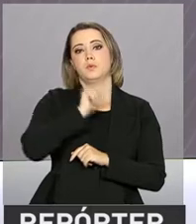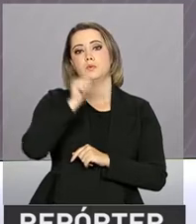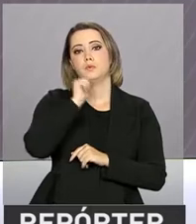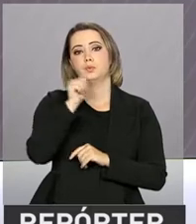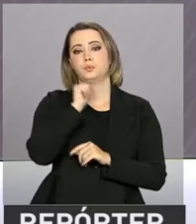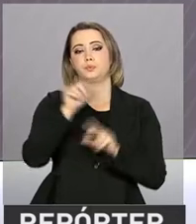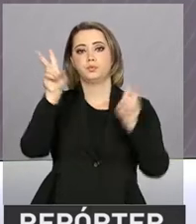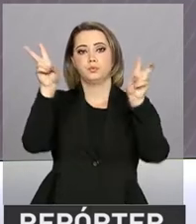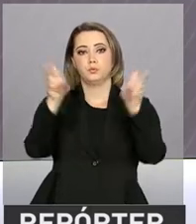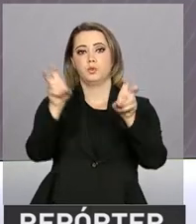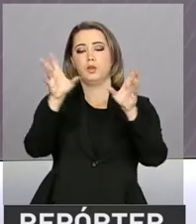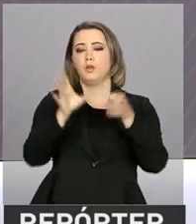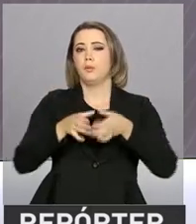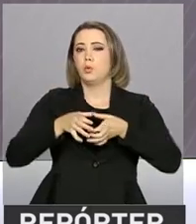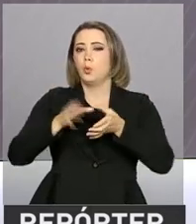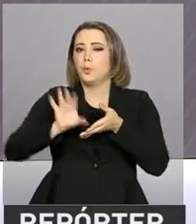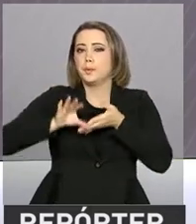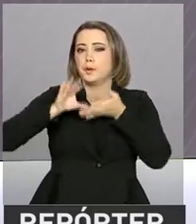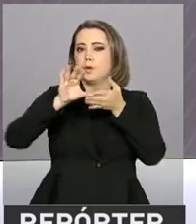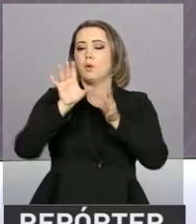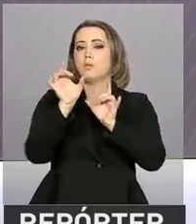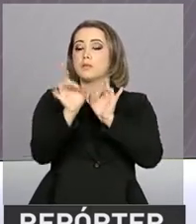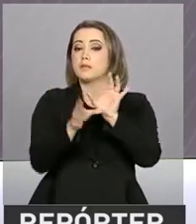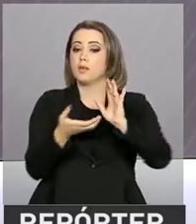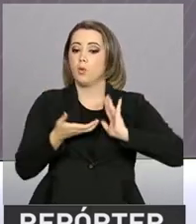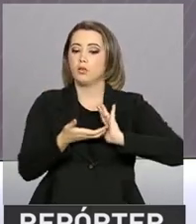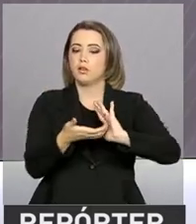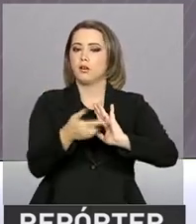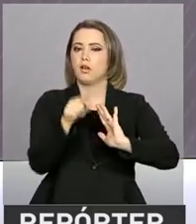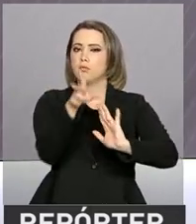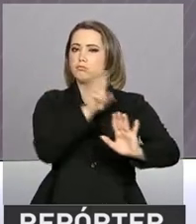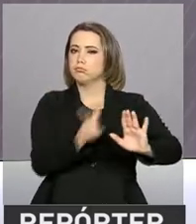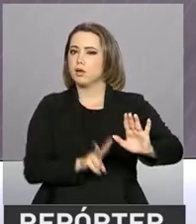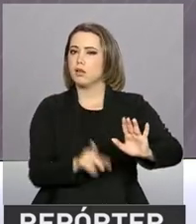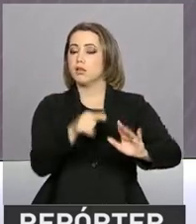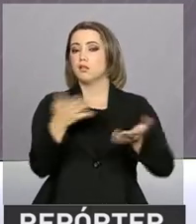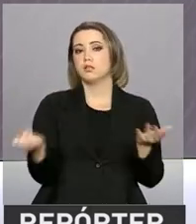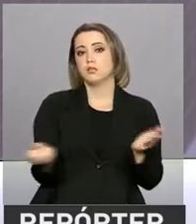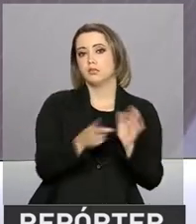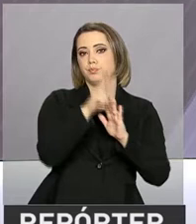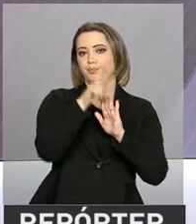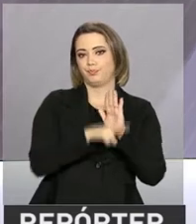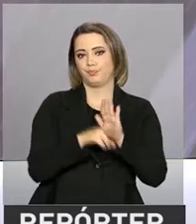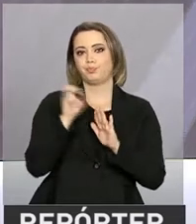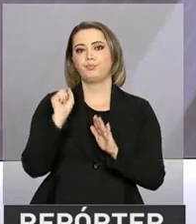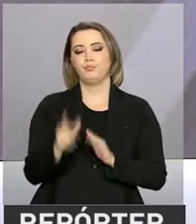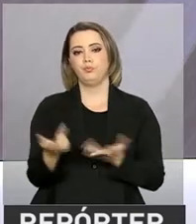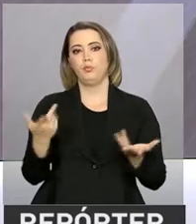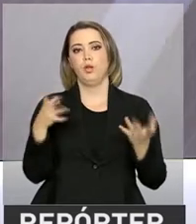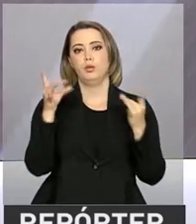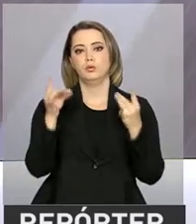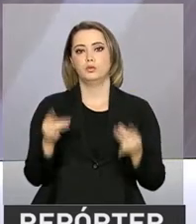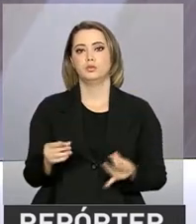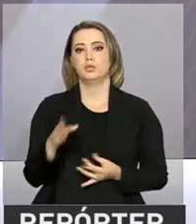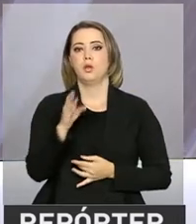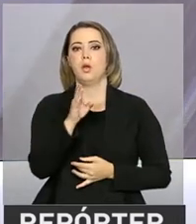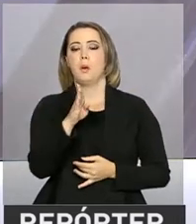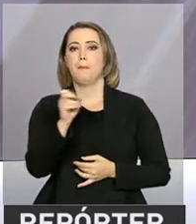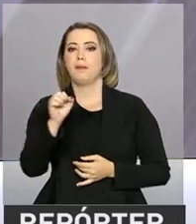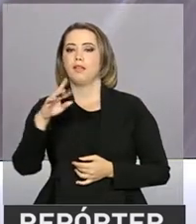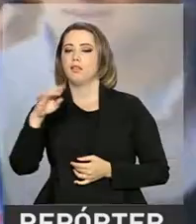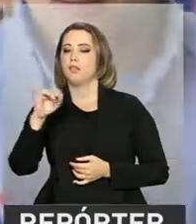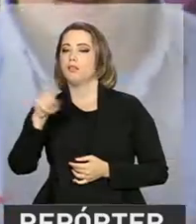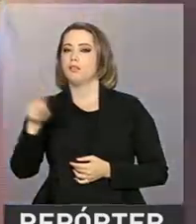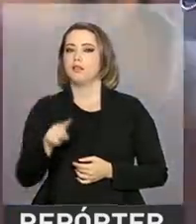Comissão da Câmara dos Deputados, que analisa o projeto de reforma da Previdência. Os detalhes na reportagem de Beatriz Amidem.